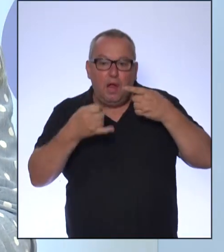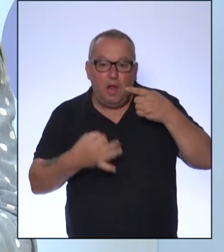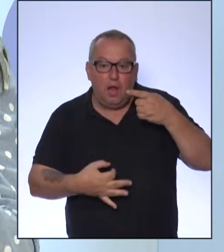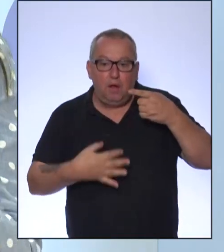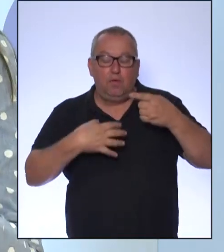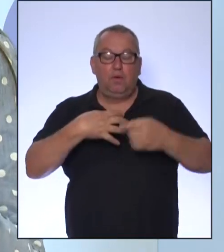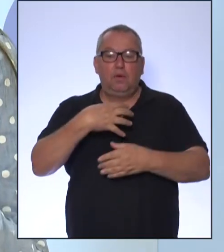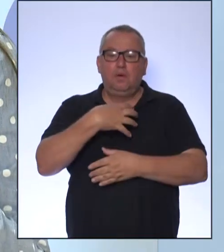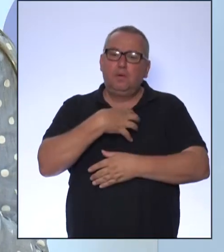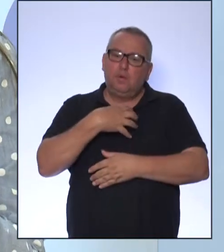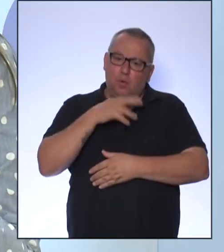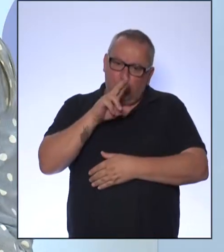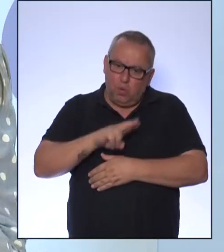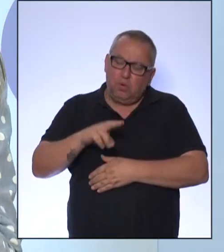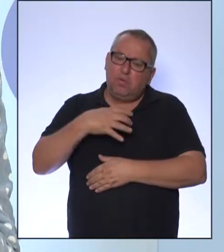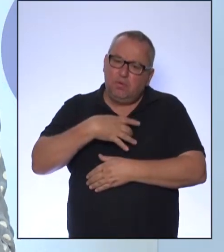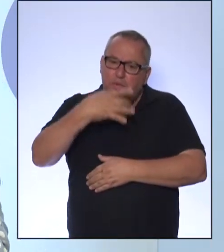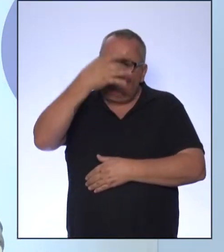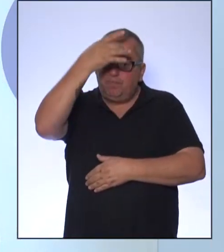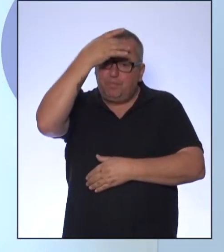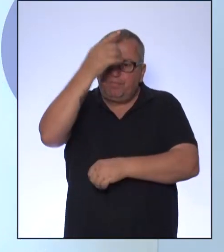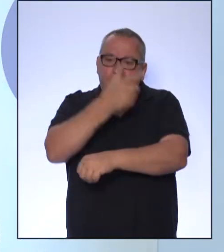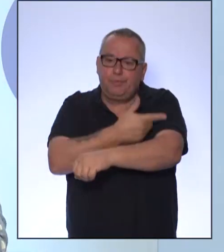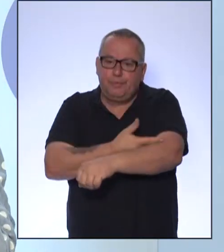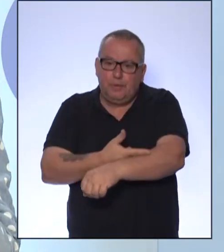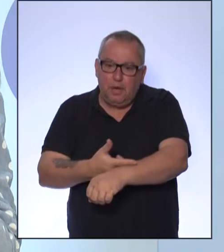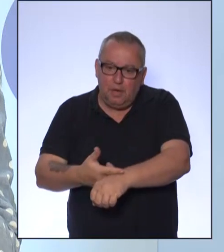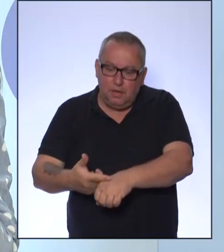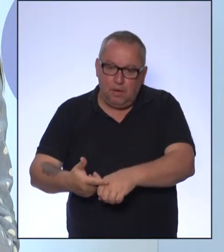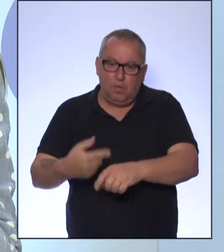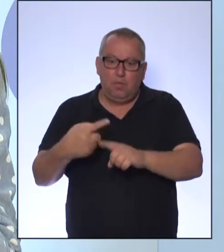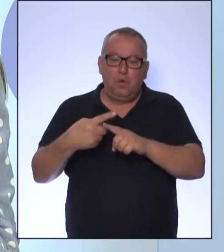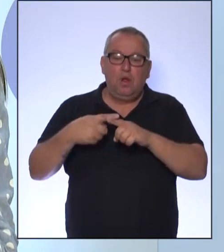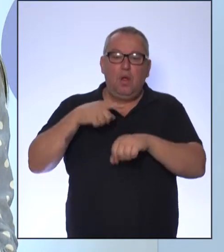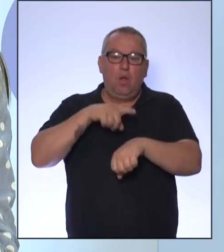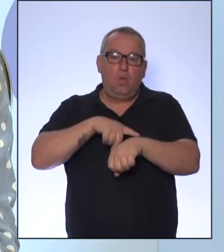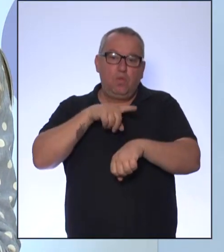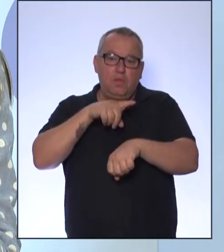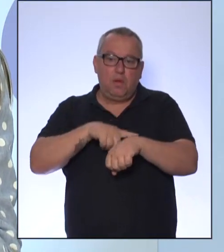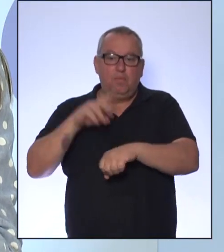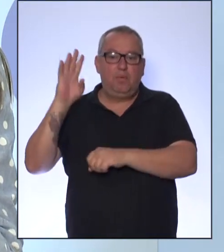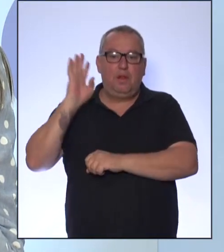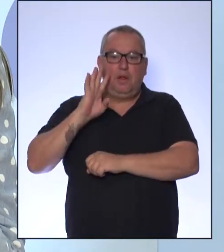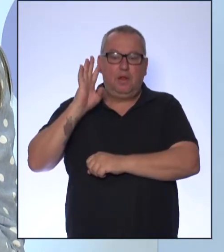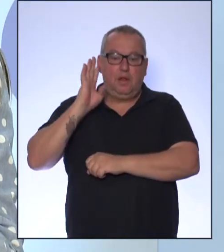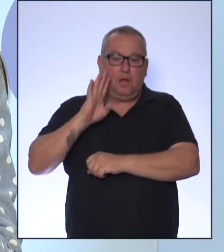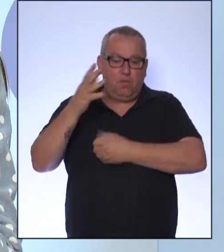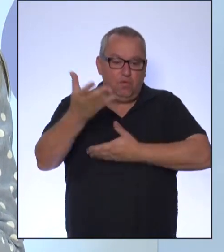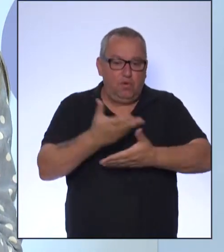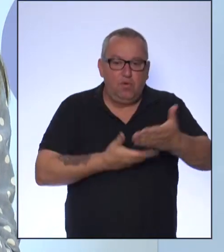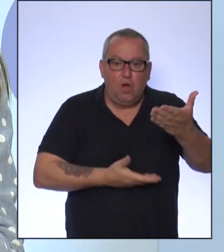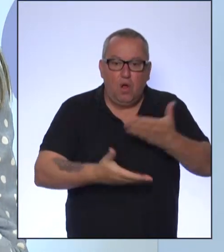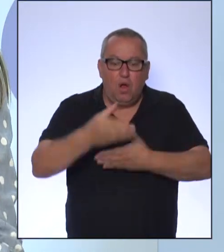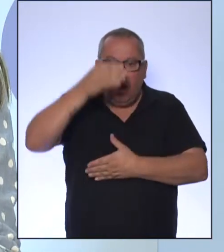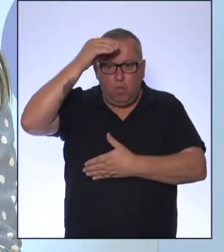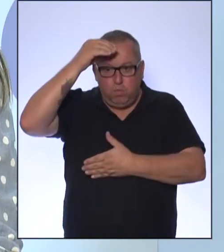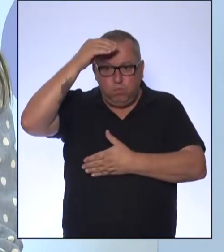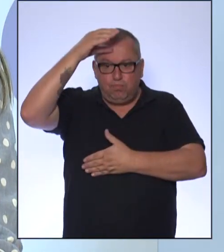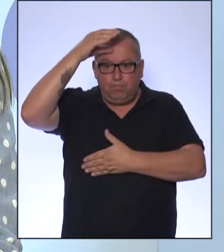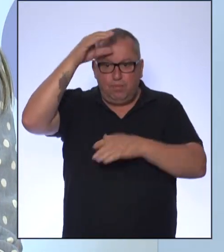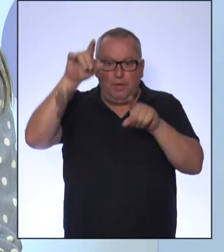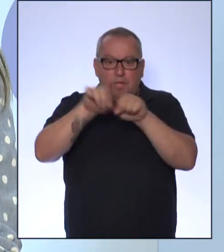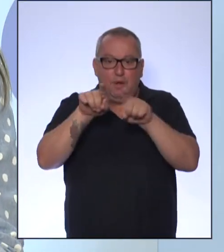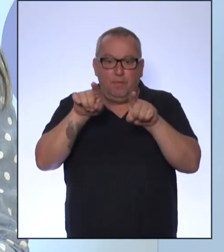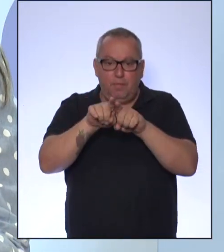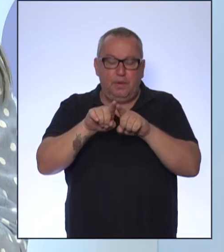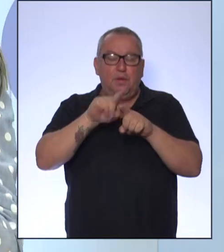forma consciente um momento tão importante, tão bacana de poder dividir os conhecimentos, tirar dúvidas.